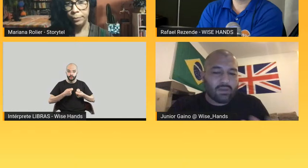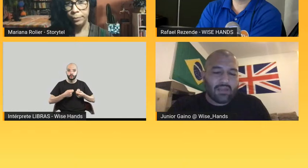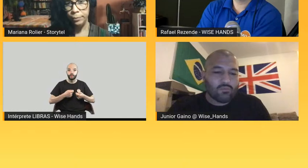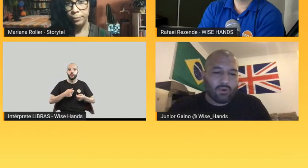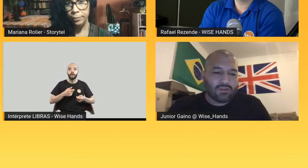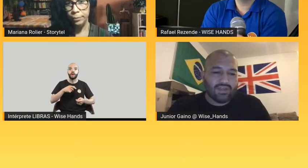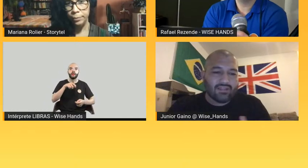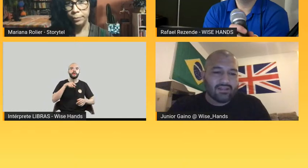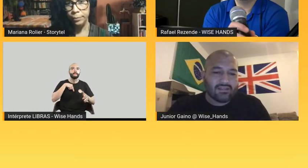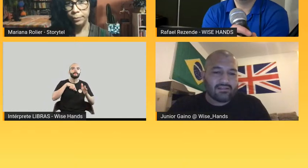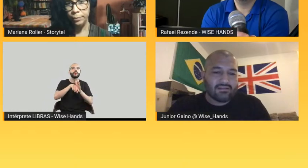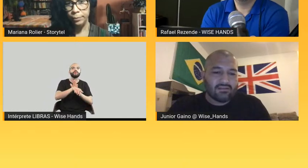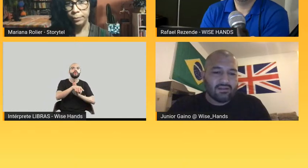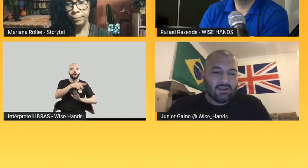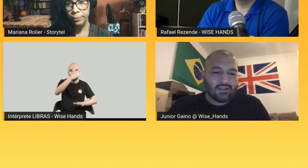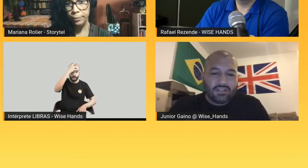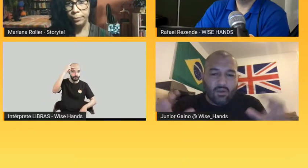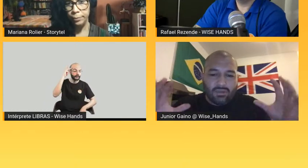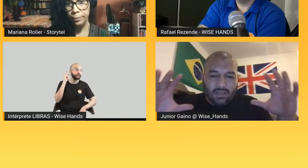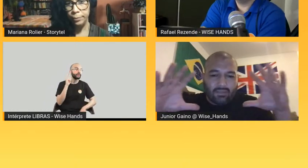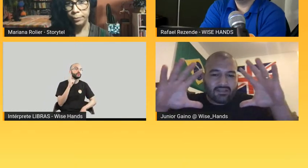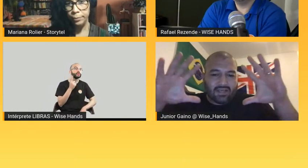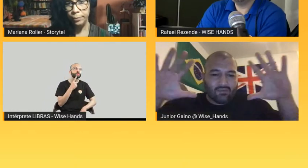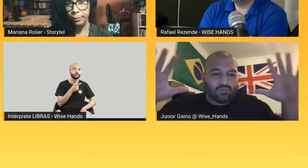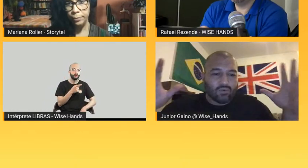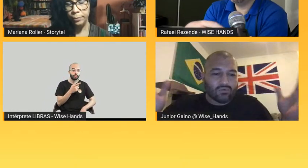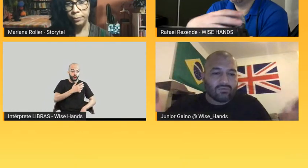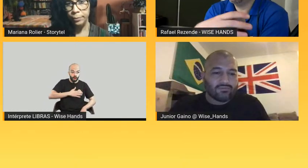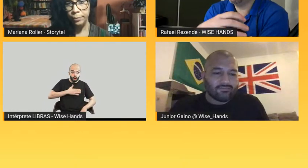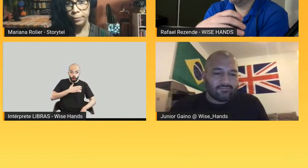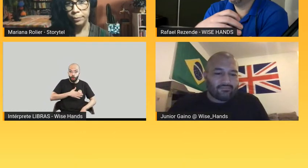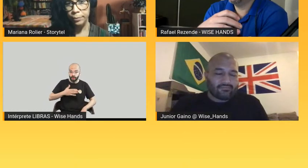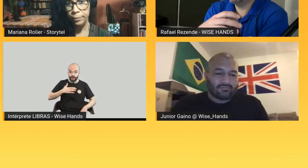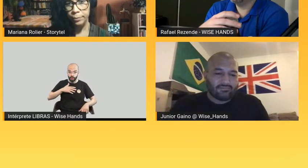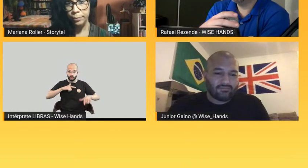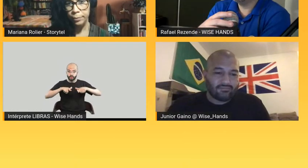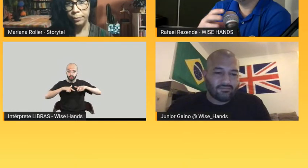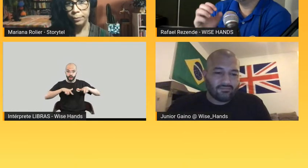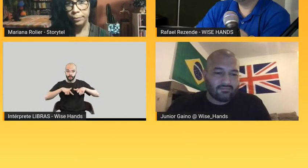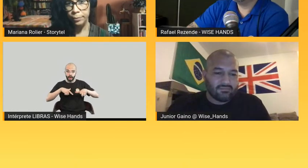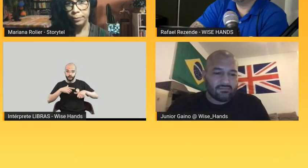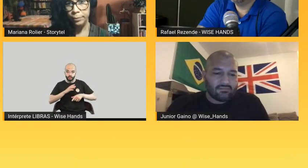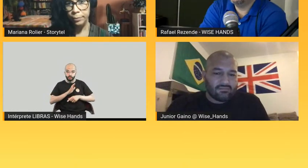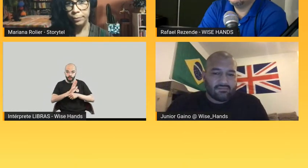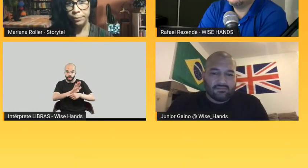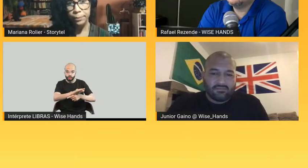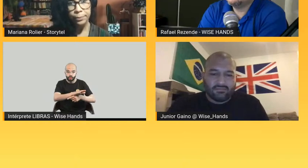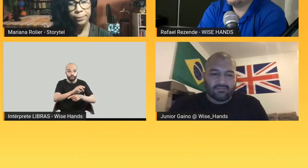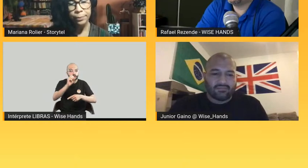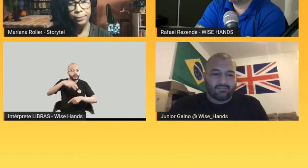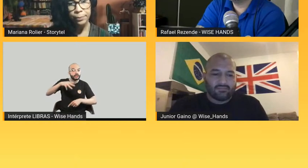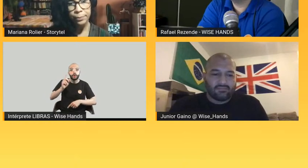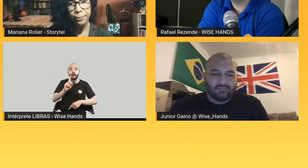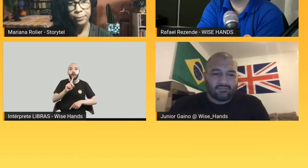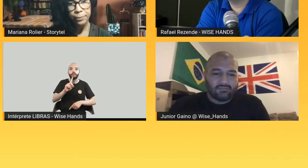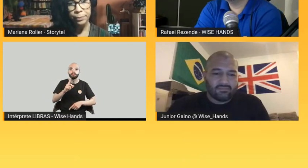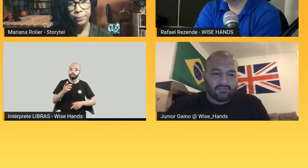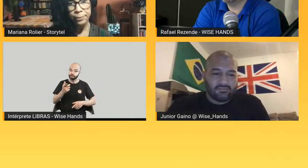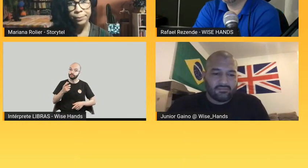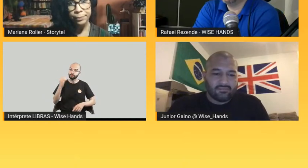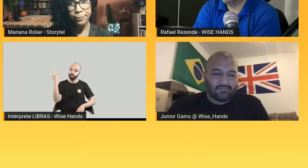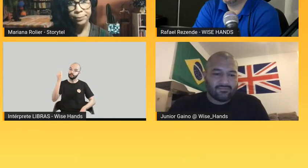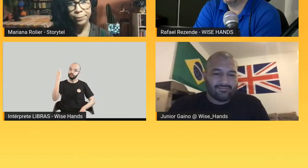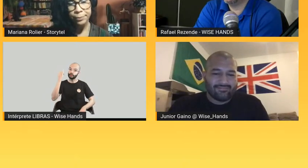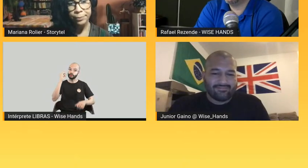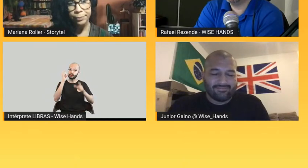como ele faz um pré e um pós-vendas acho que a tem que começar a pensar num todo legal bom eu vou me